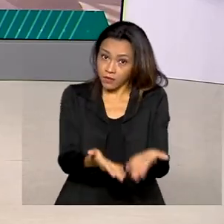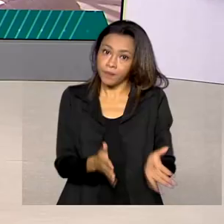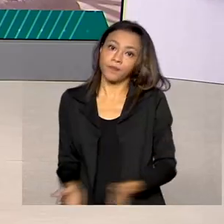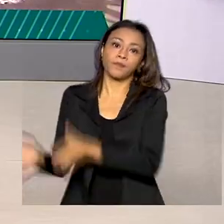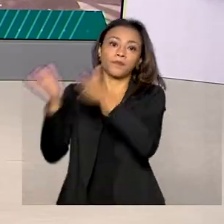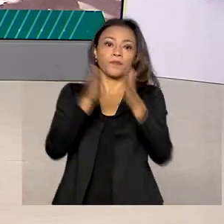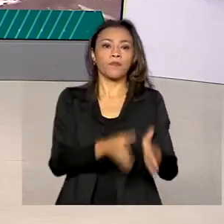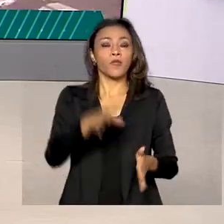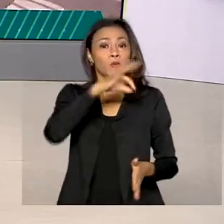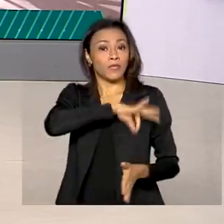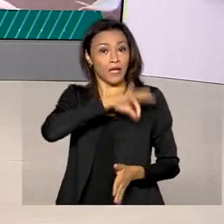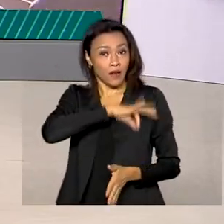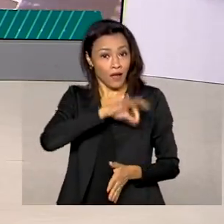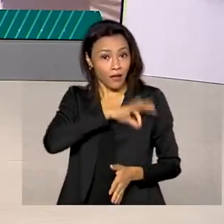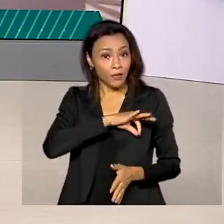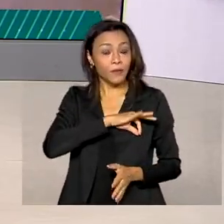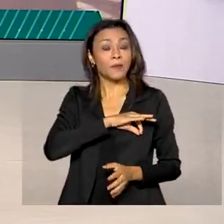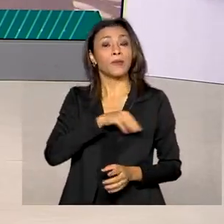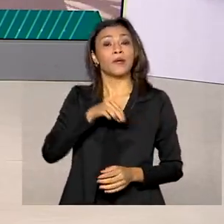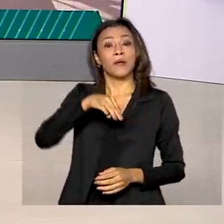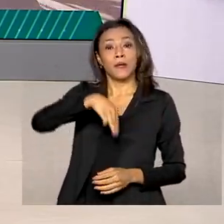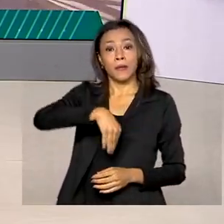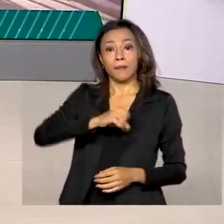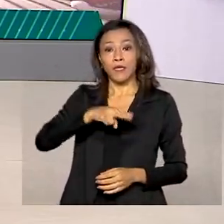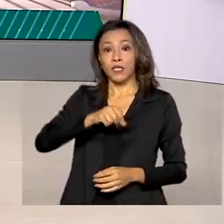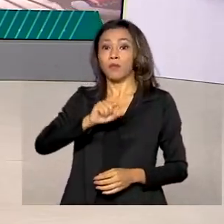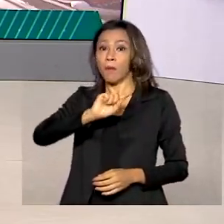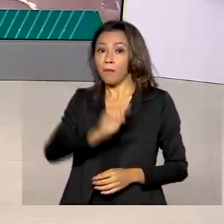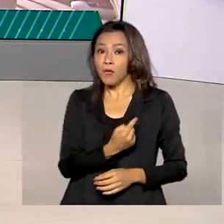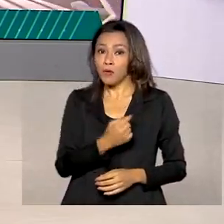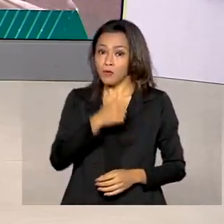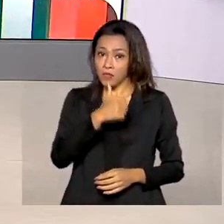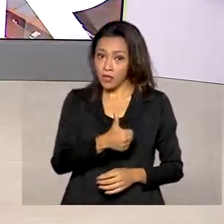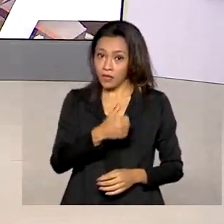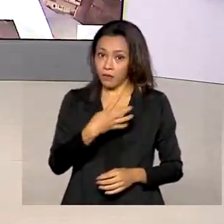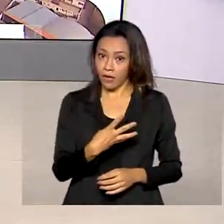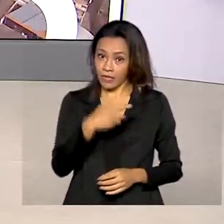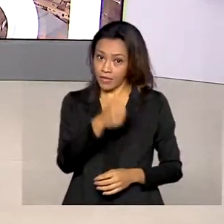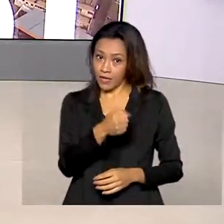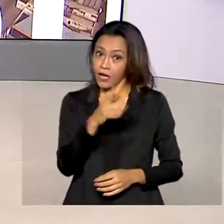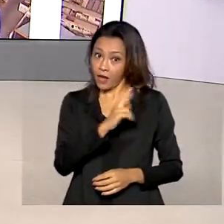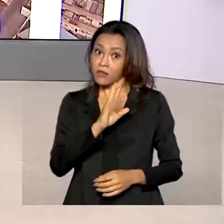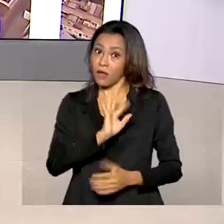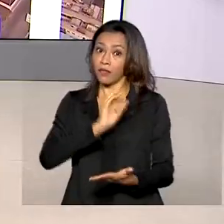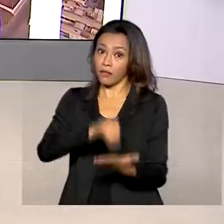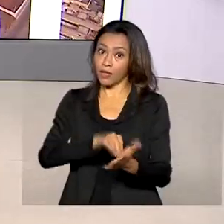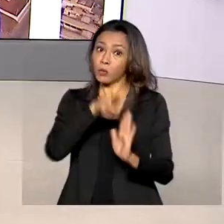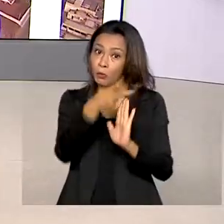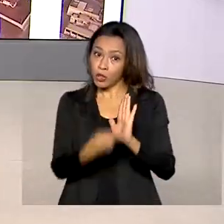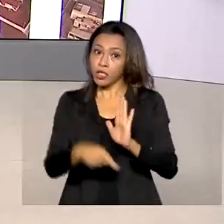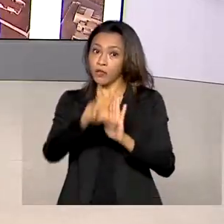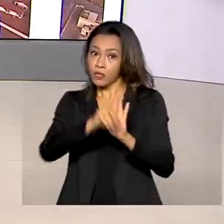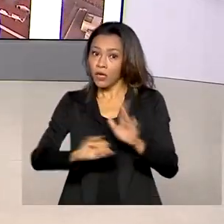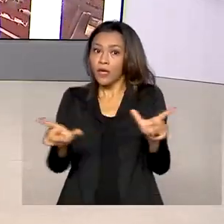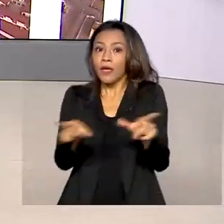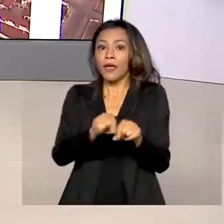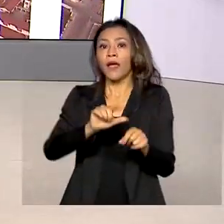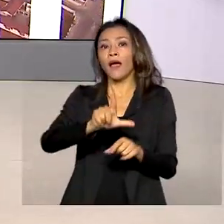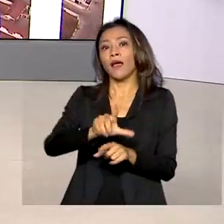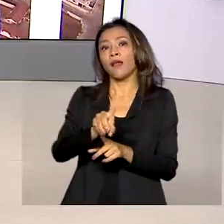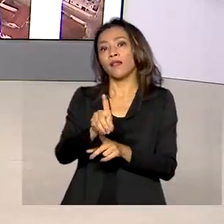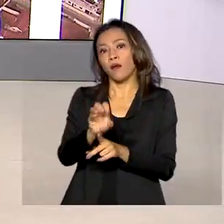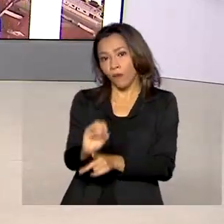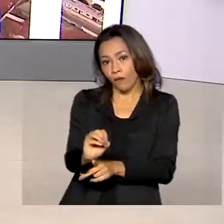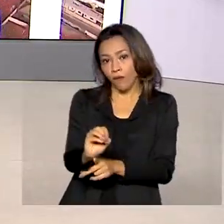salário mínimo no ano que vem deve ser R$.147. O valor está no Projeto de Lei de Diretrizes Orçamentárias.